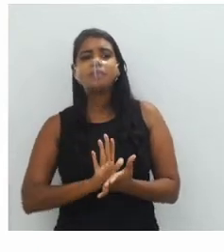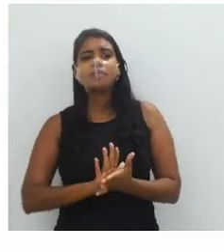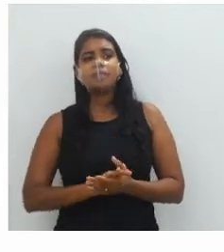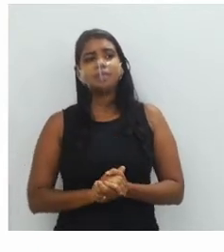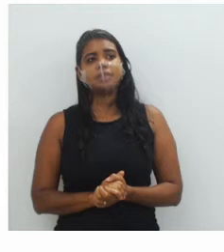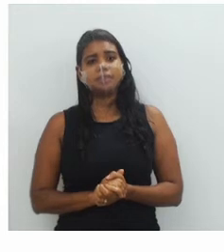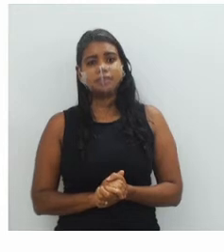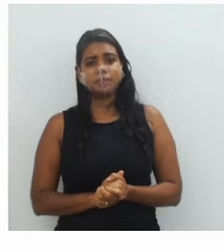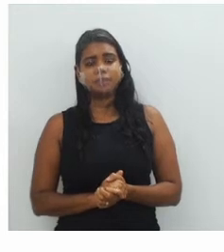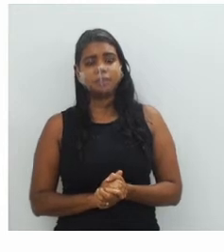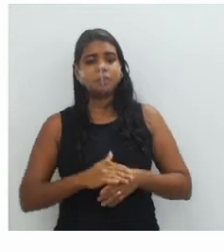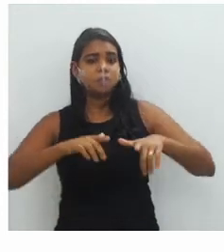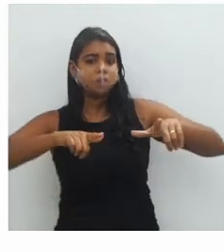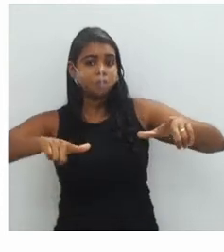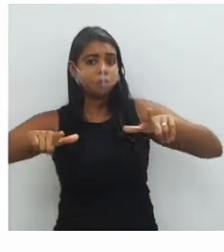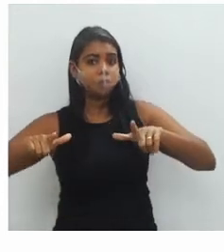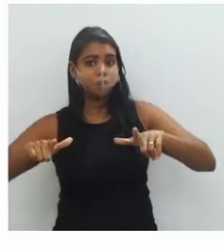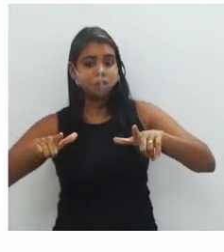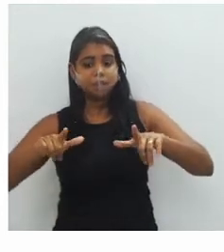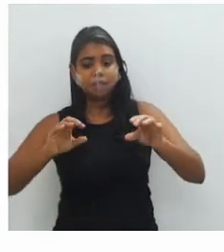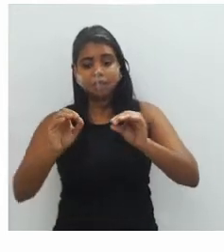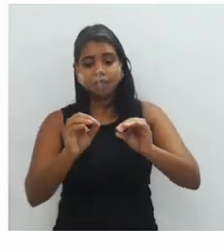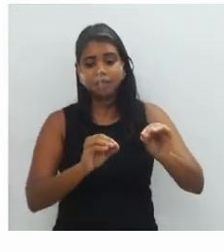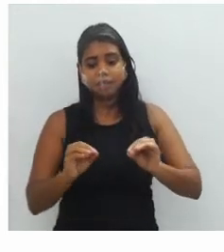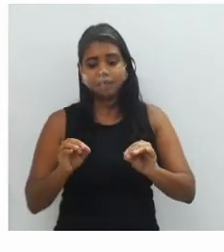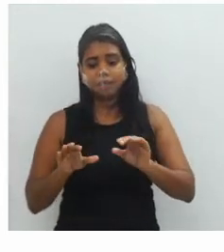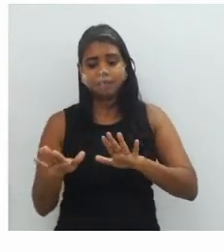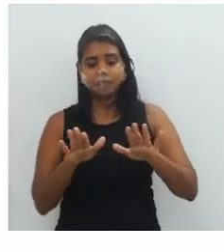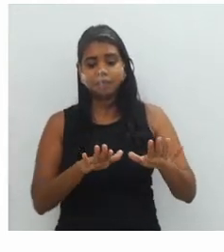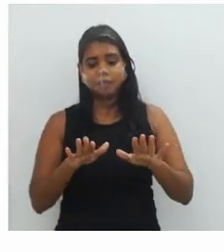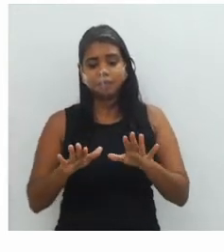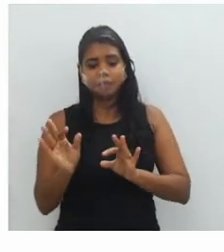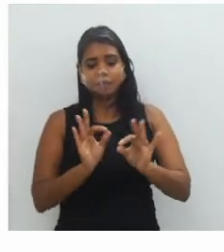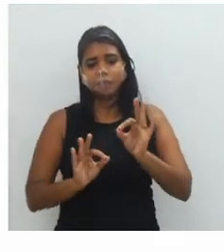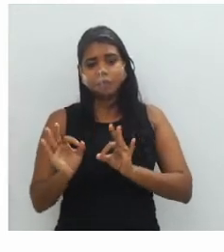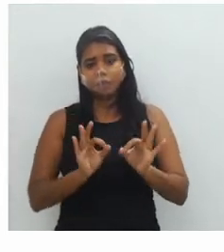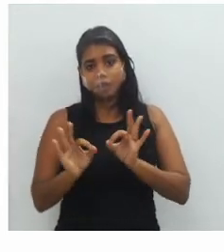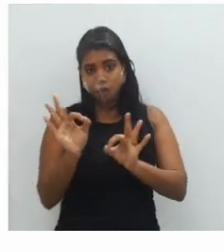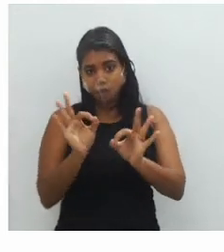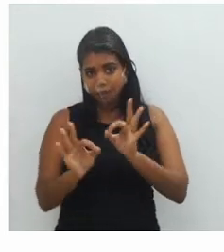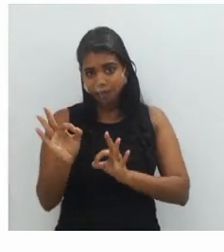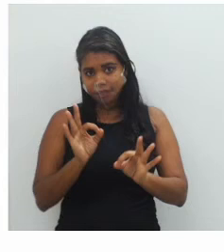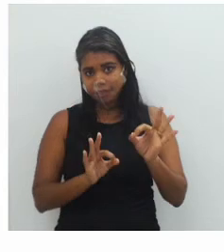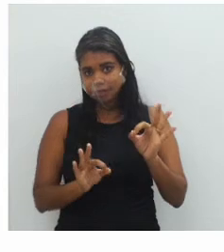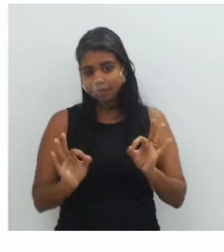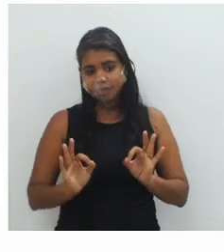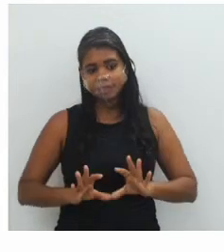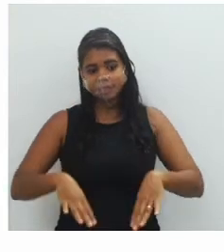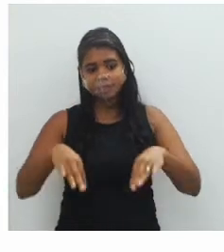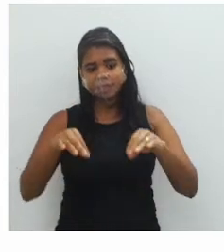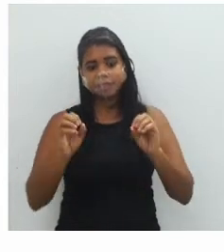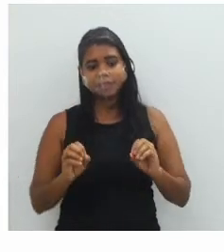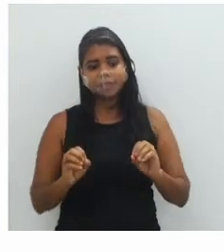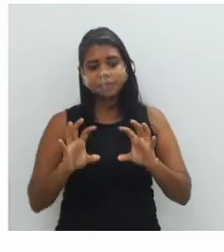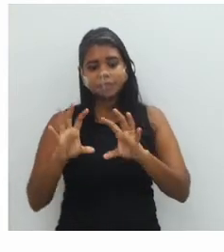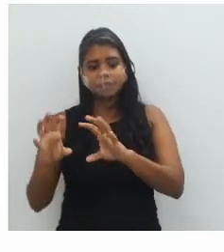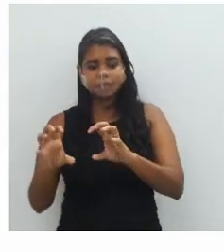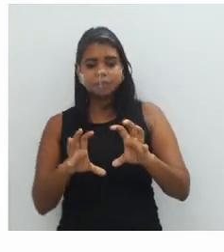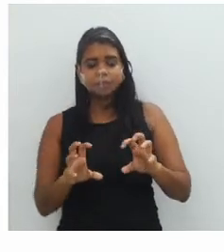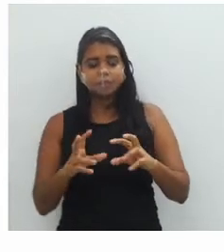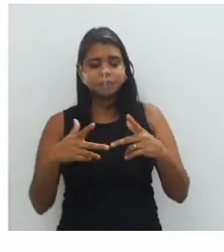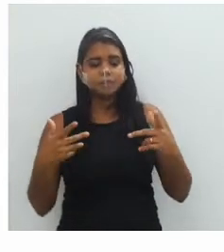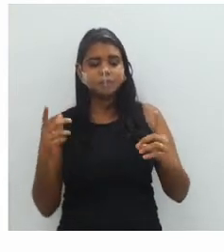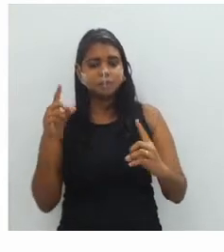na decoração de ambientes, na produção de móveis, na produção de objetos,